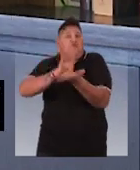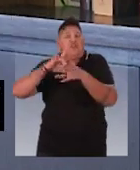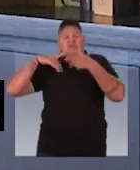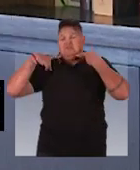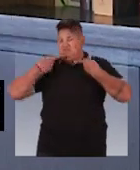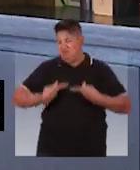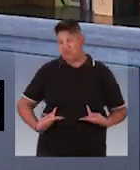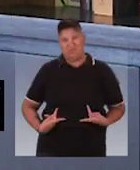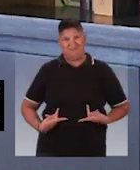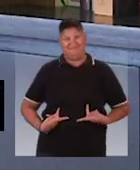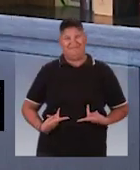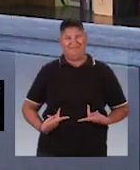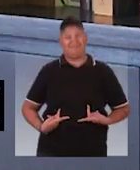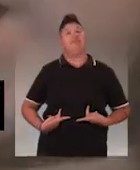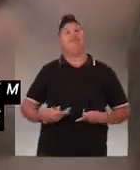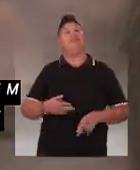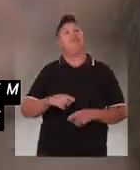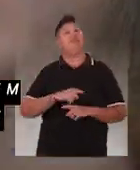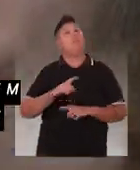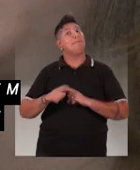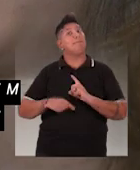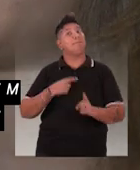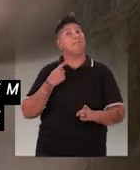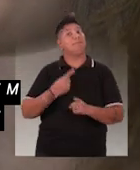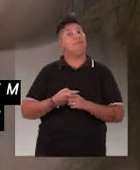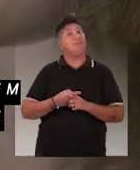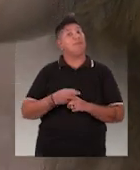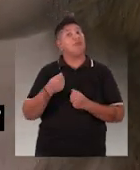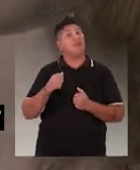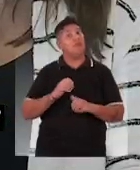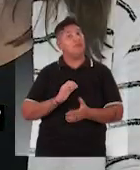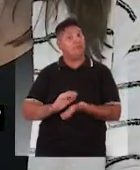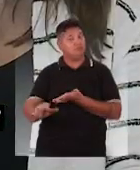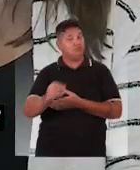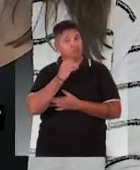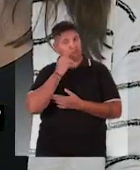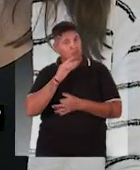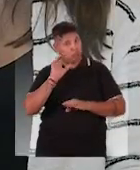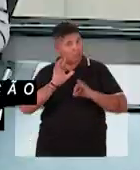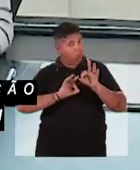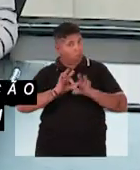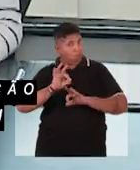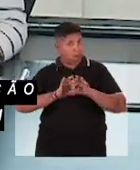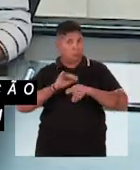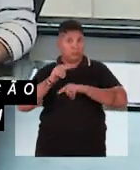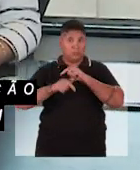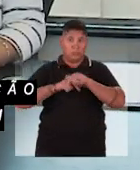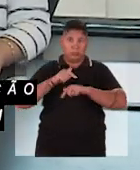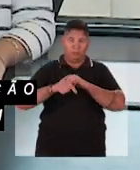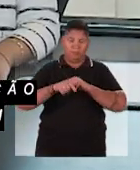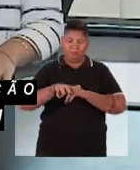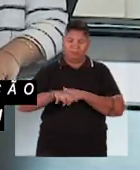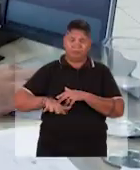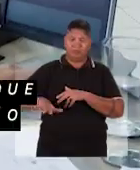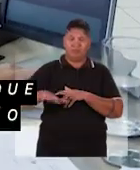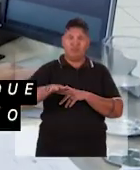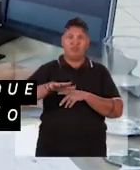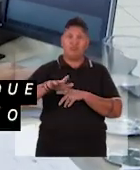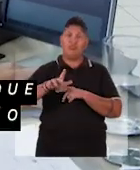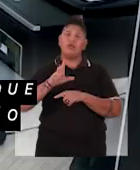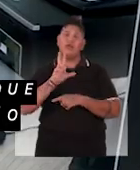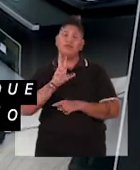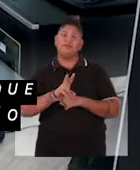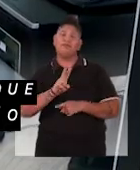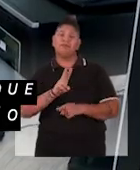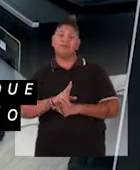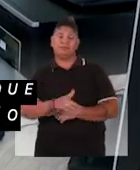funcionário como pessoa e não só como um número. Mas além desses benefícios, a empresa precisa investir numa boa organização do trabalho e num